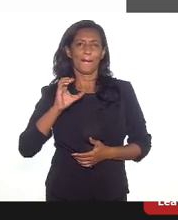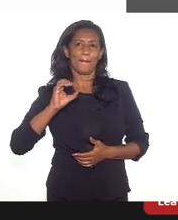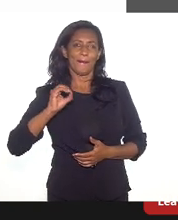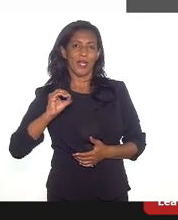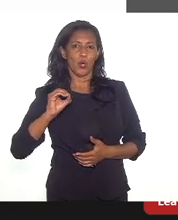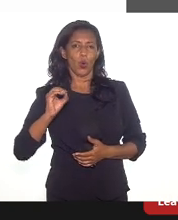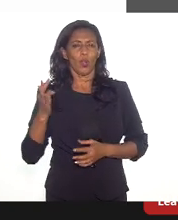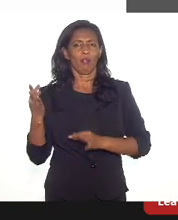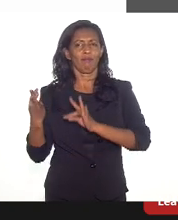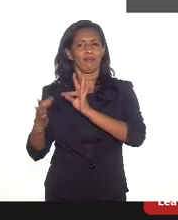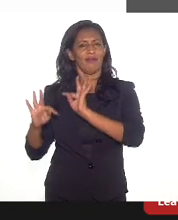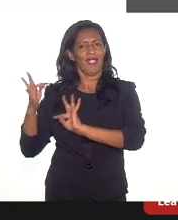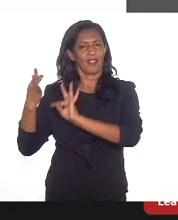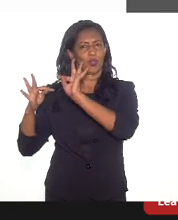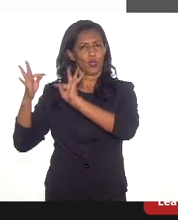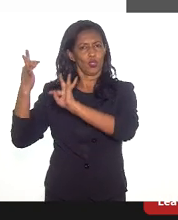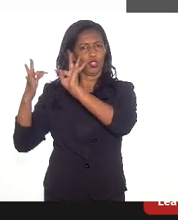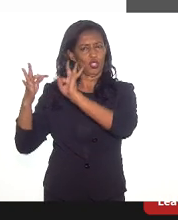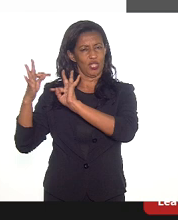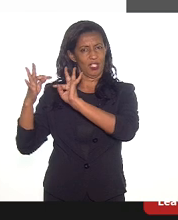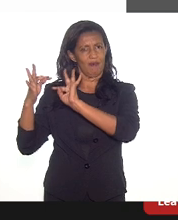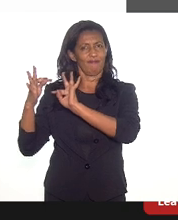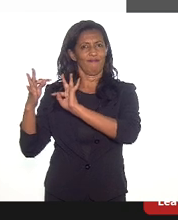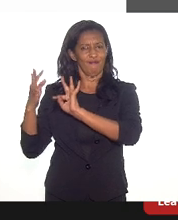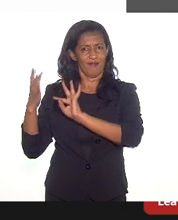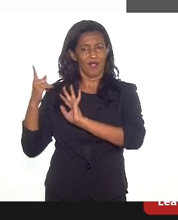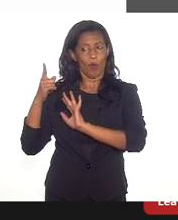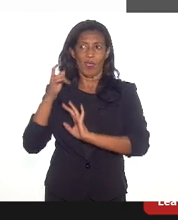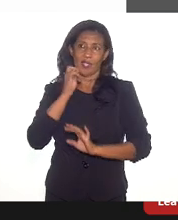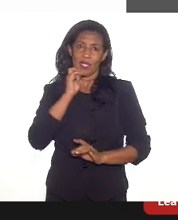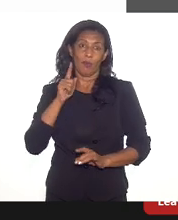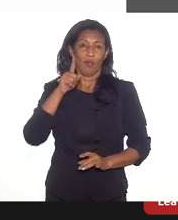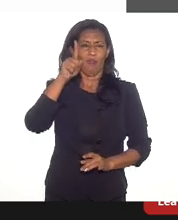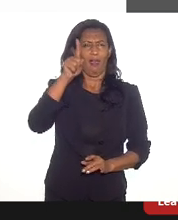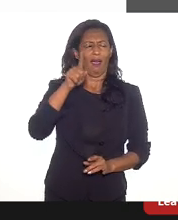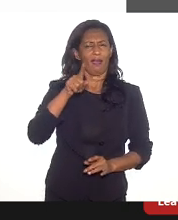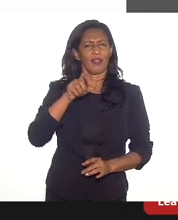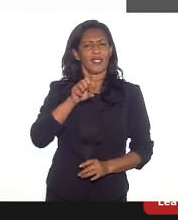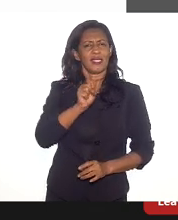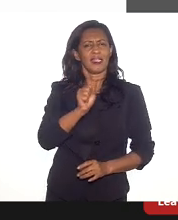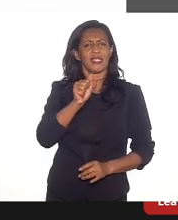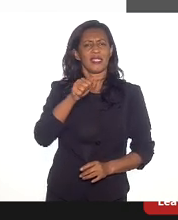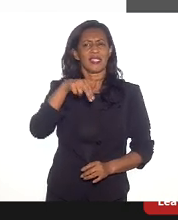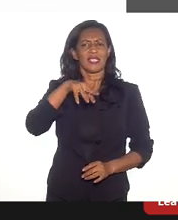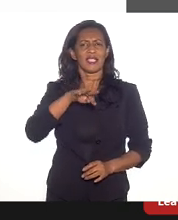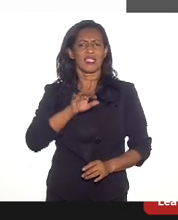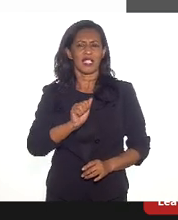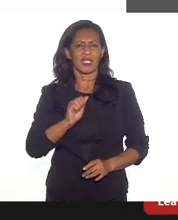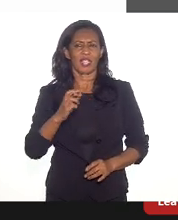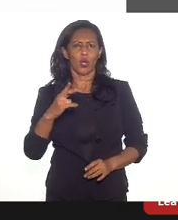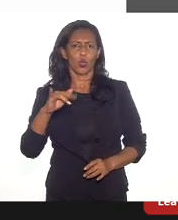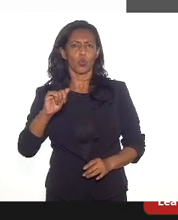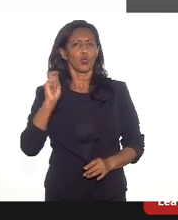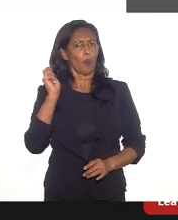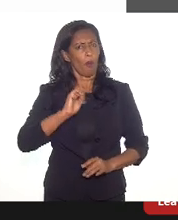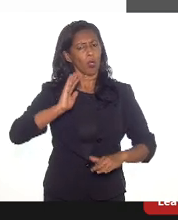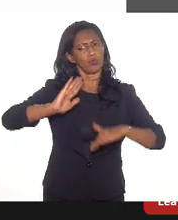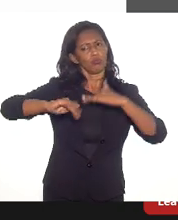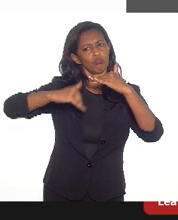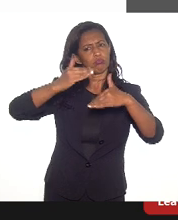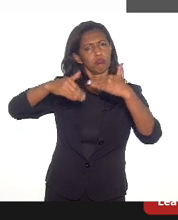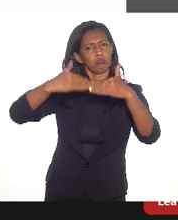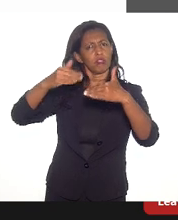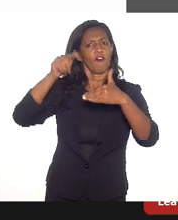Manguinhos fazendo a sua fábrica em Santa Cruz, nós podemos desenvolver um grande polo